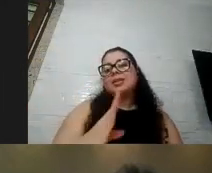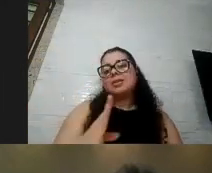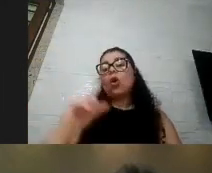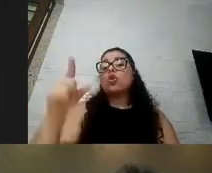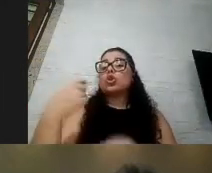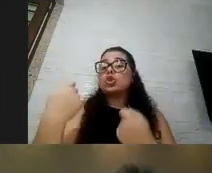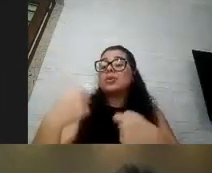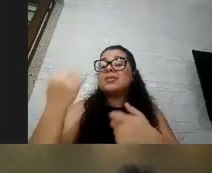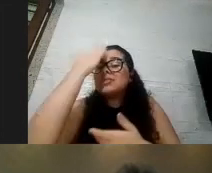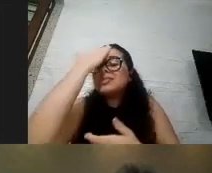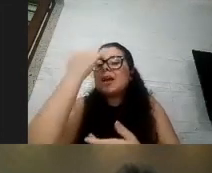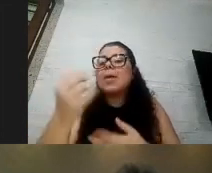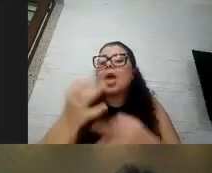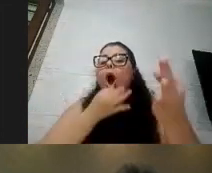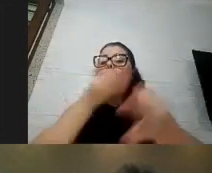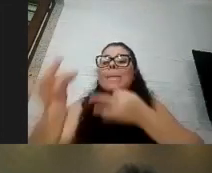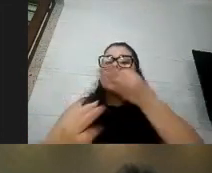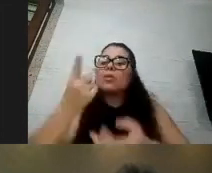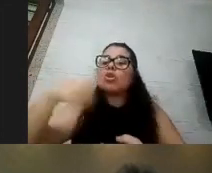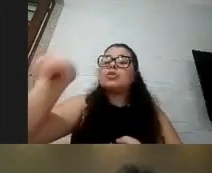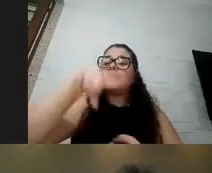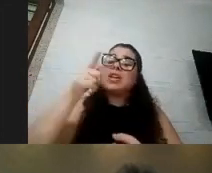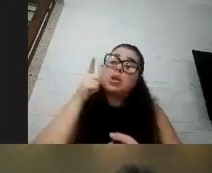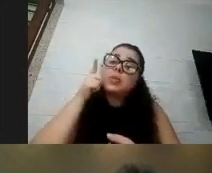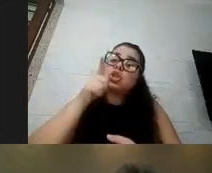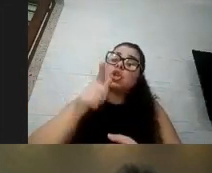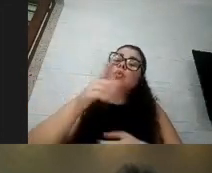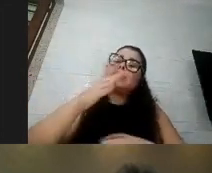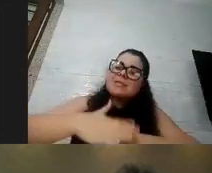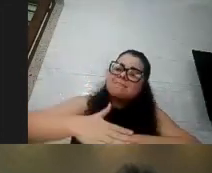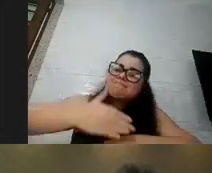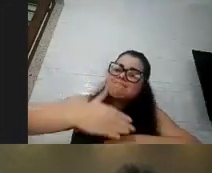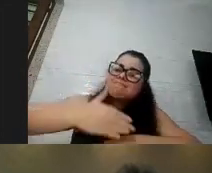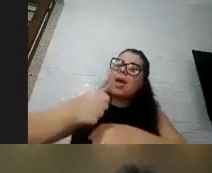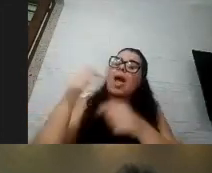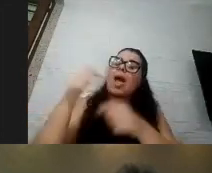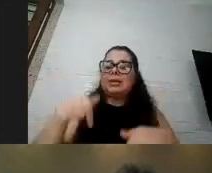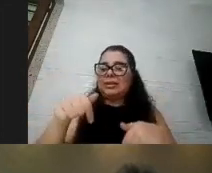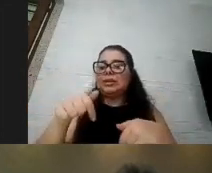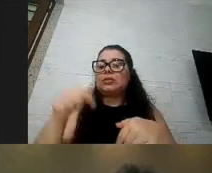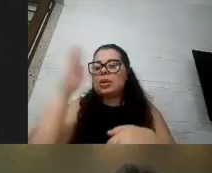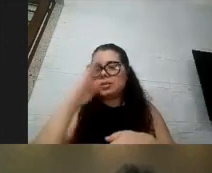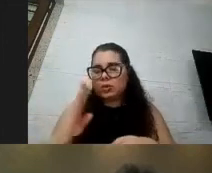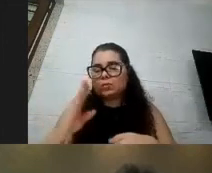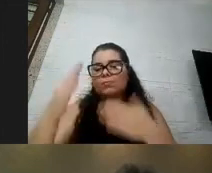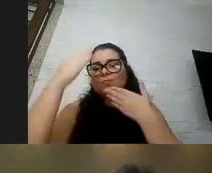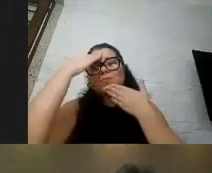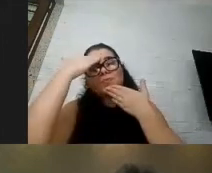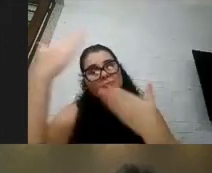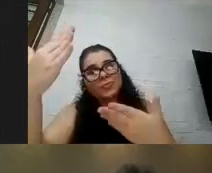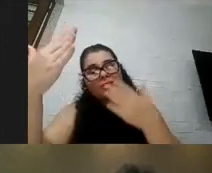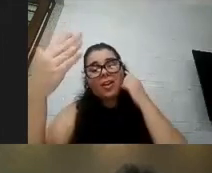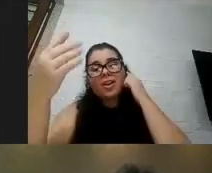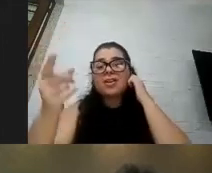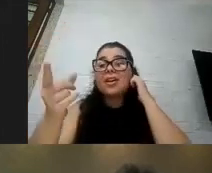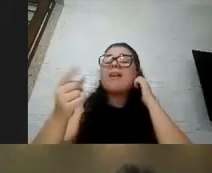pra melhorar cada vez mais e pra essa linguagem simples ser cada vez mais acessível a todo mundo tá muito obrigada vocês são